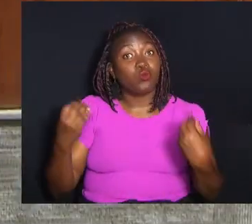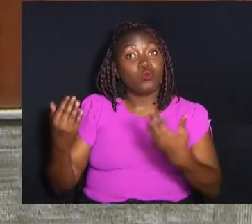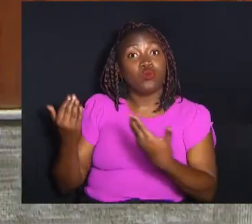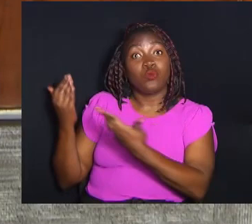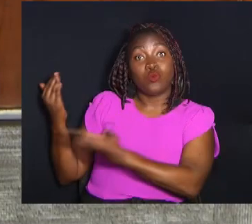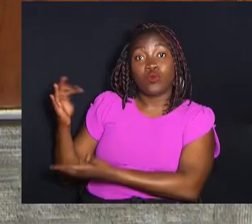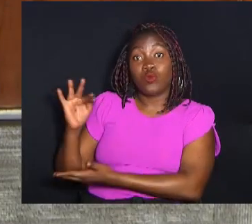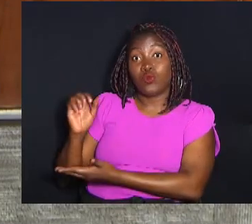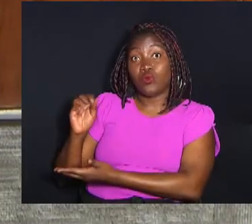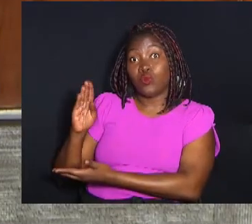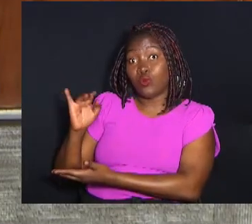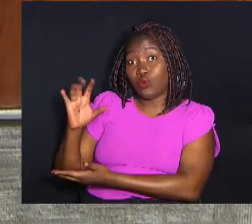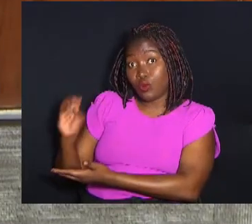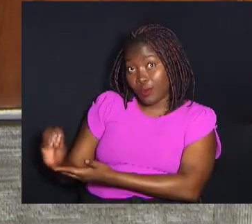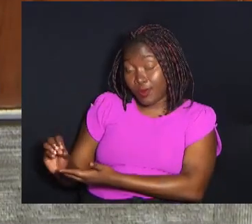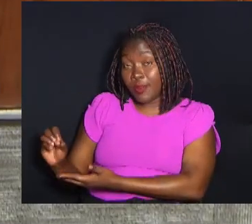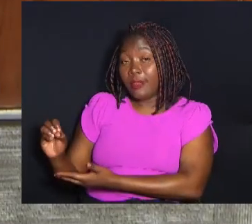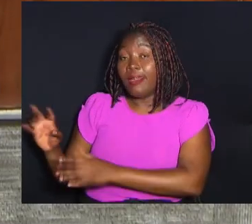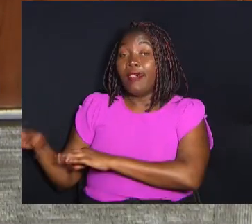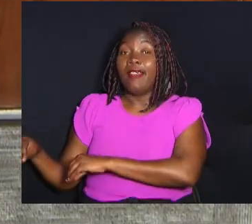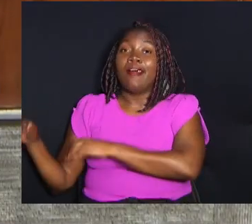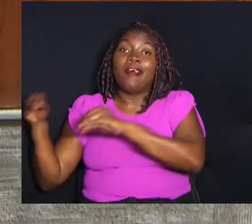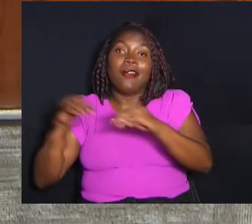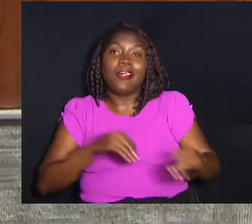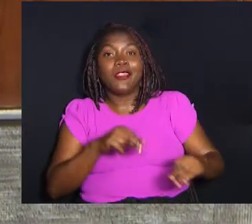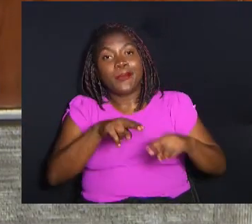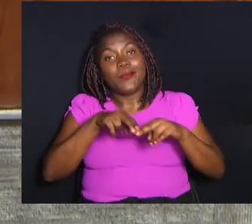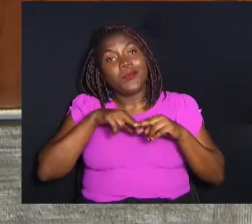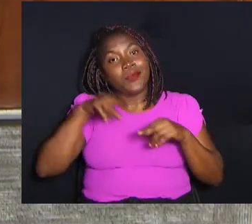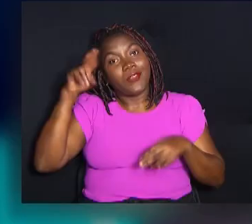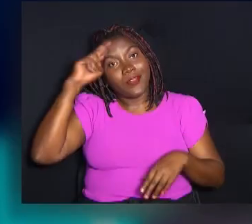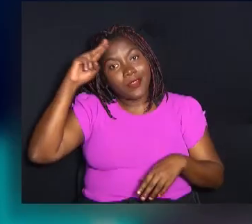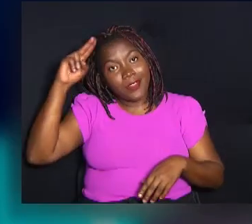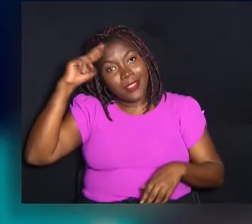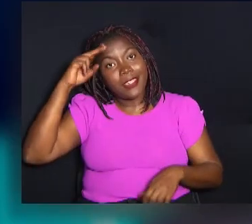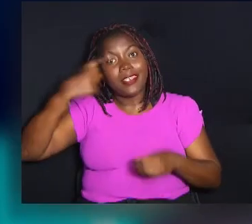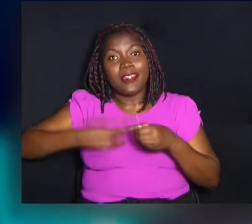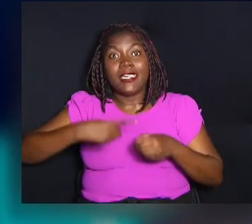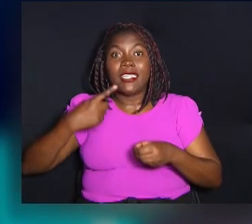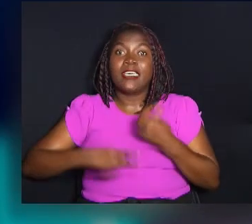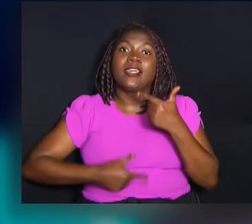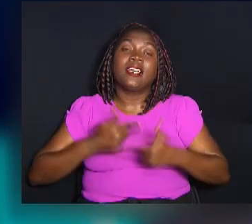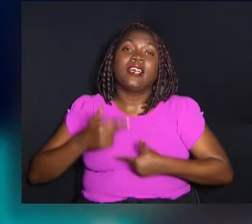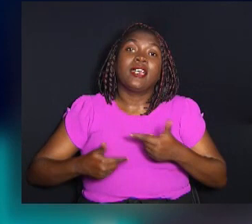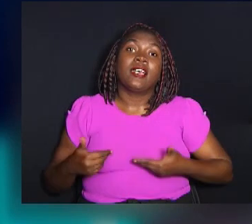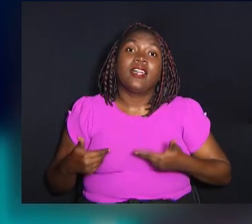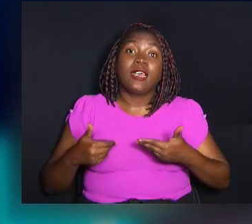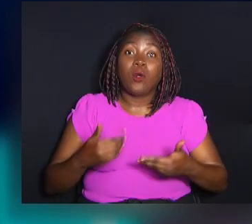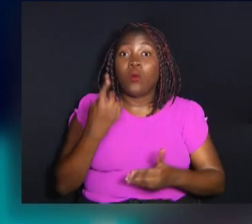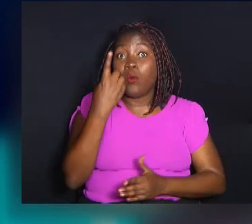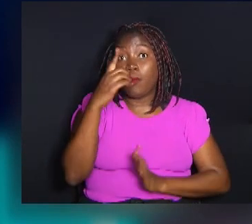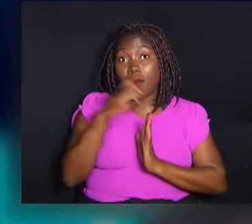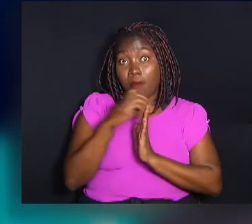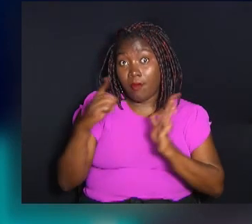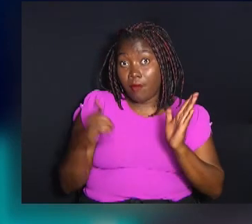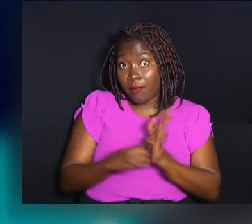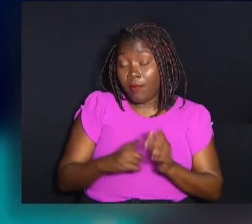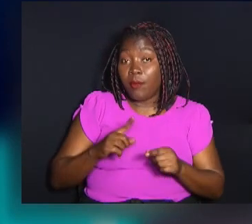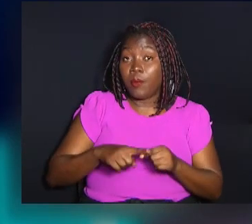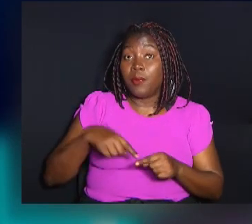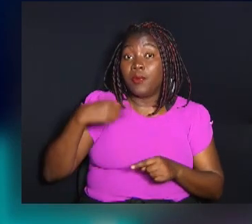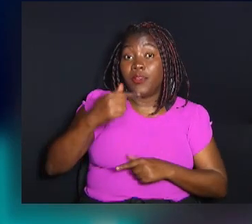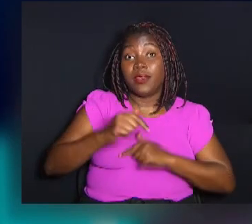Elvino Silva Filho foi entregue ao Fábio Santo Custódio. Transferido pelas Forças Armadas na cidade,